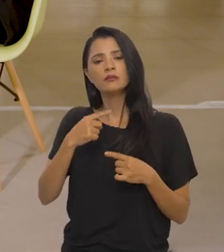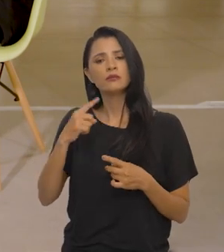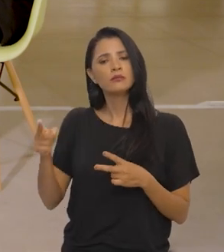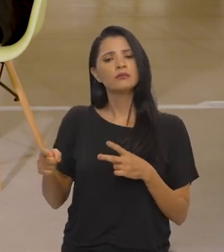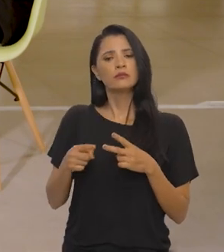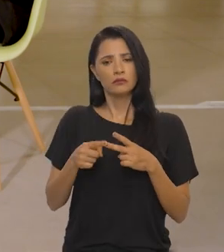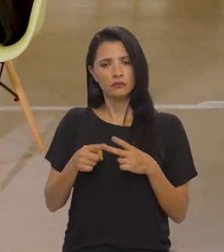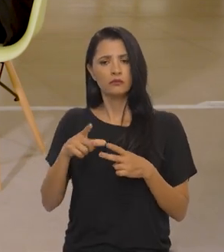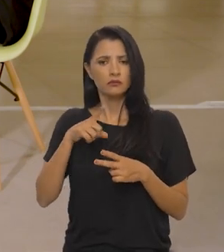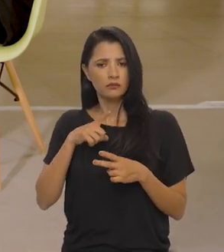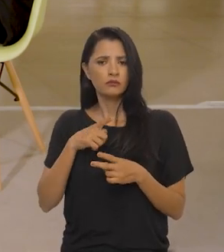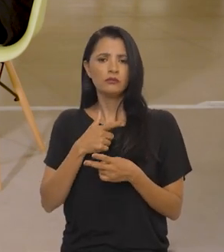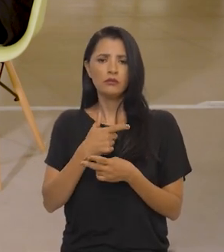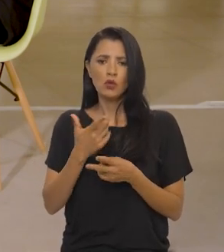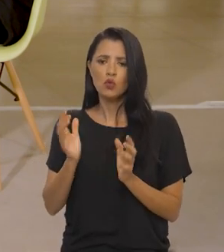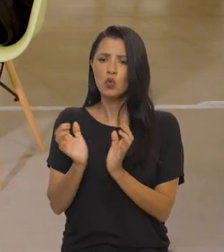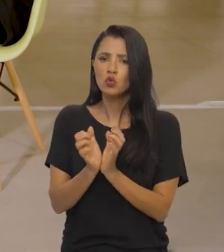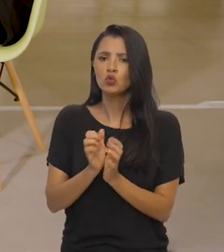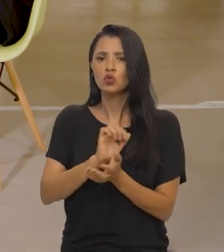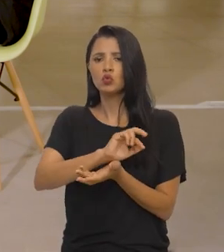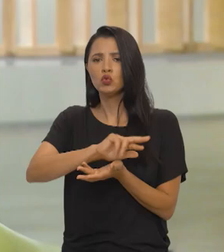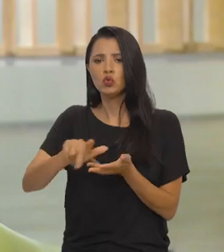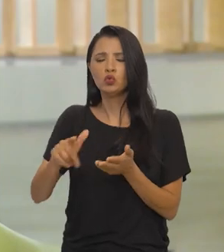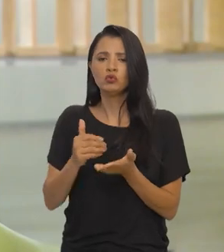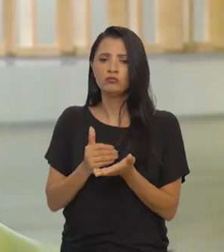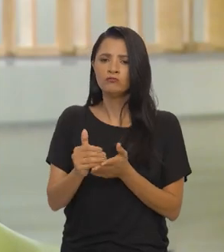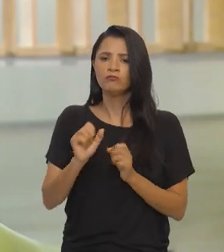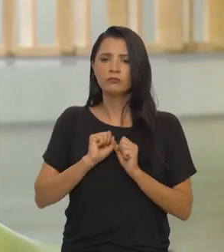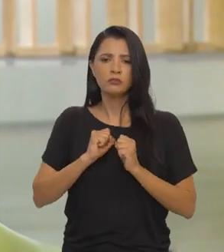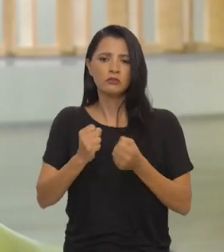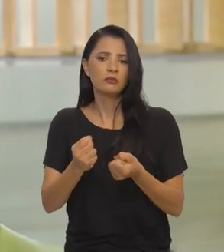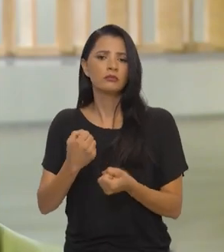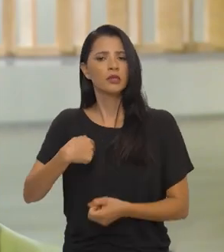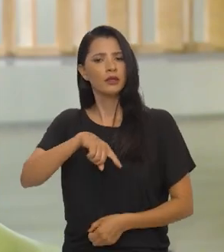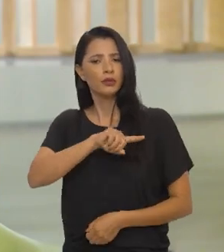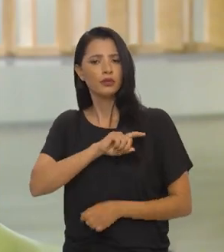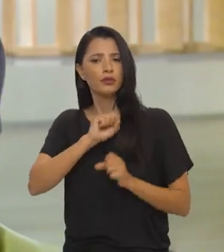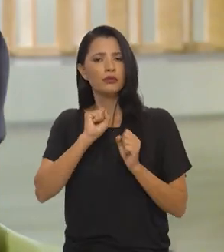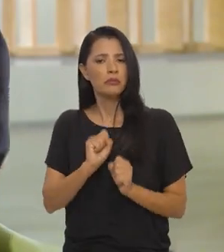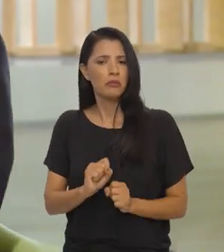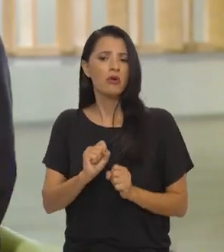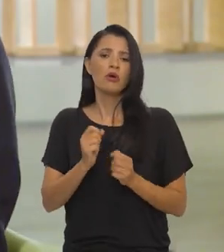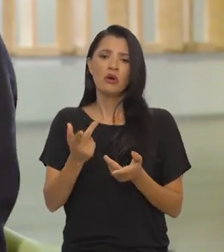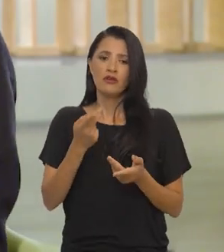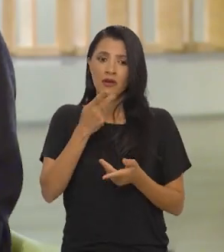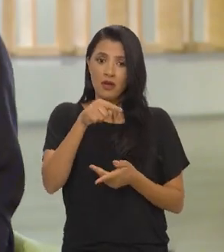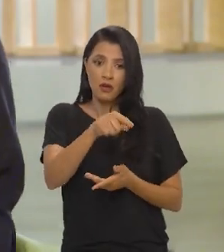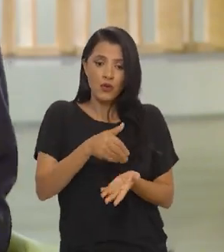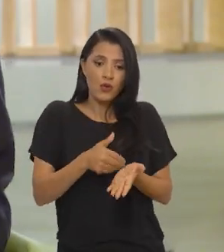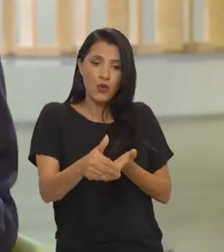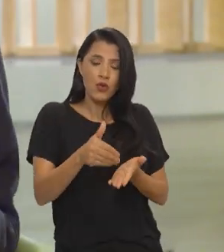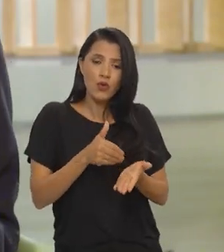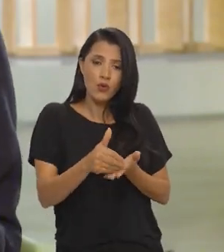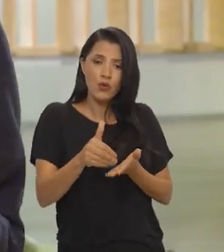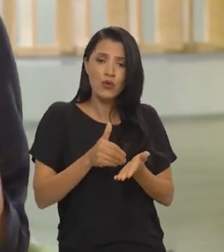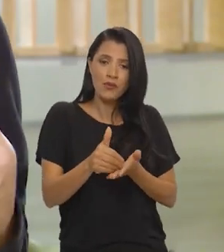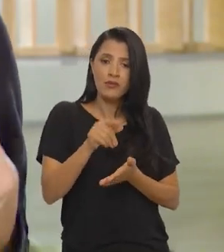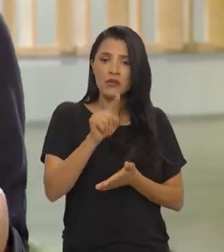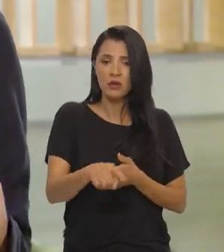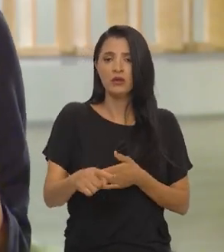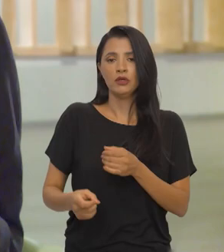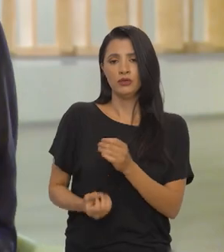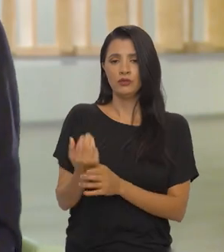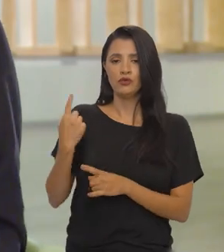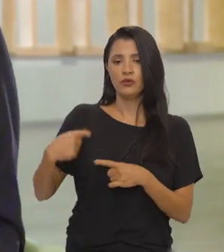e depois colocar um conjunto de iniciativas que a gente possa dizer que esse é o início da